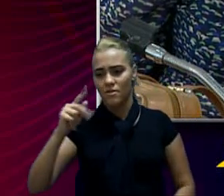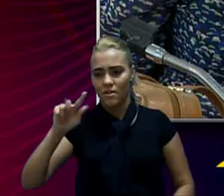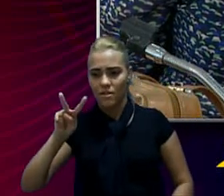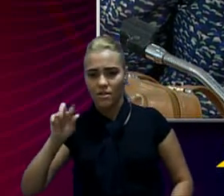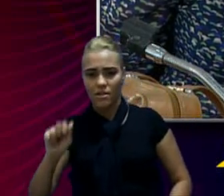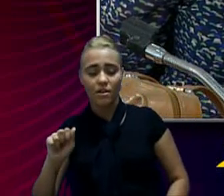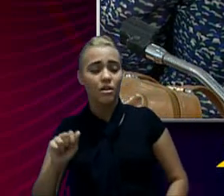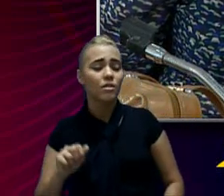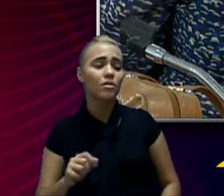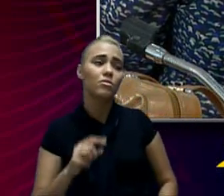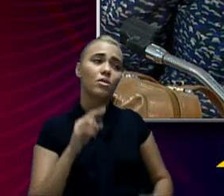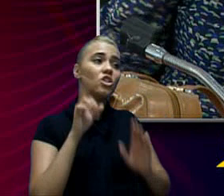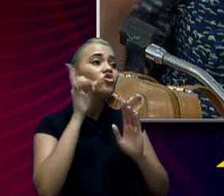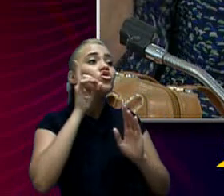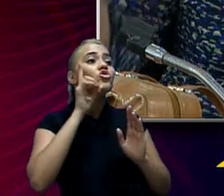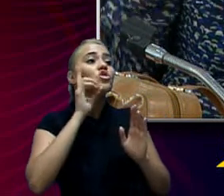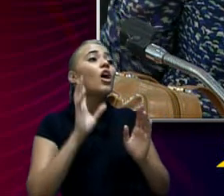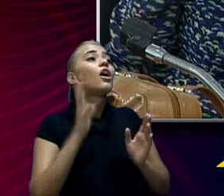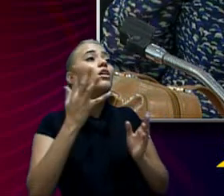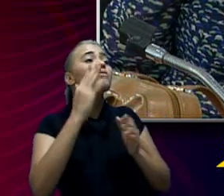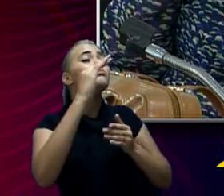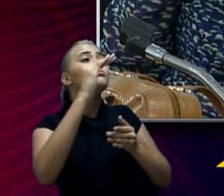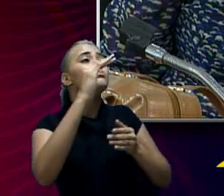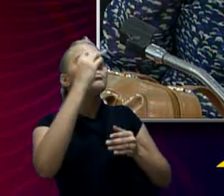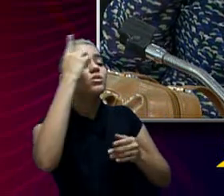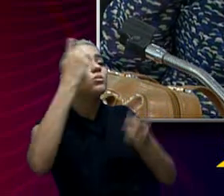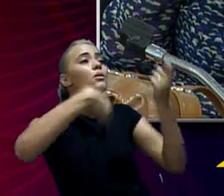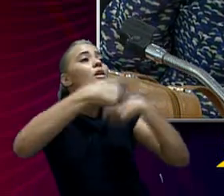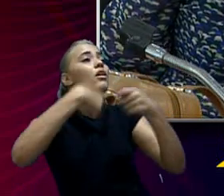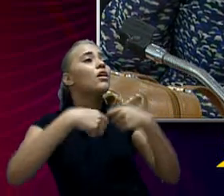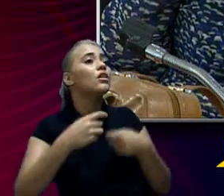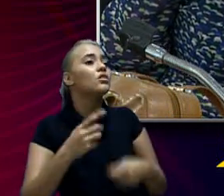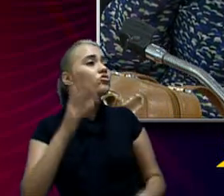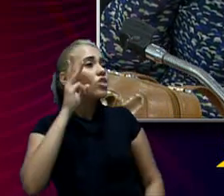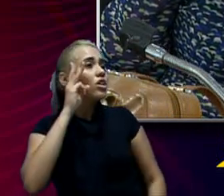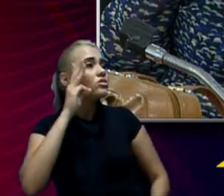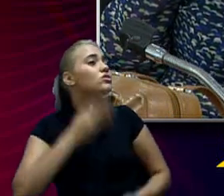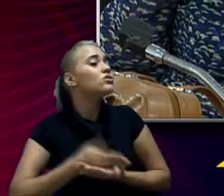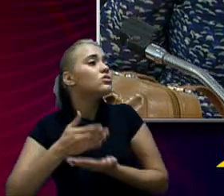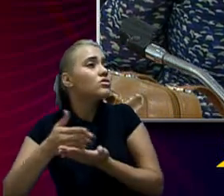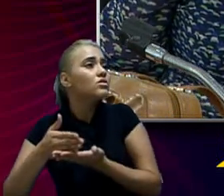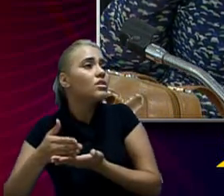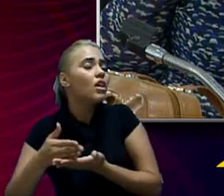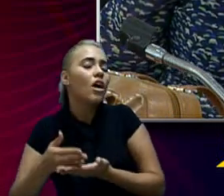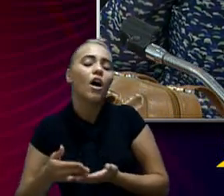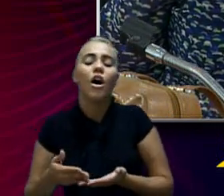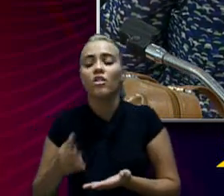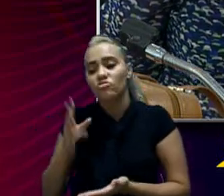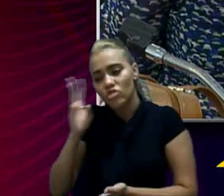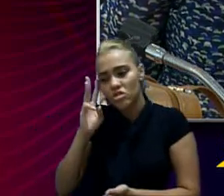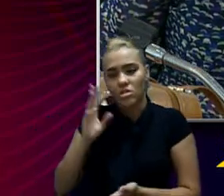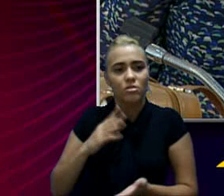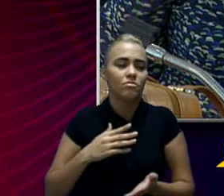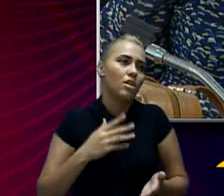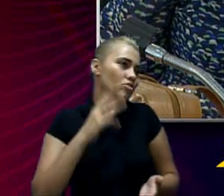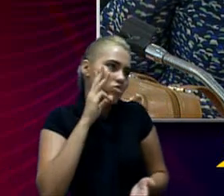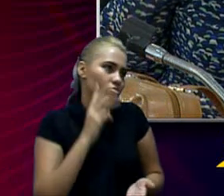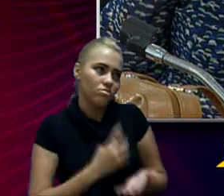Que dia acontecem essas... Toda terça-feira nós temos, não é? Então, já foi. Terça-feira já foi.